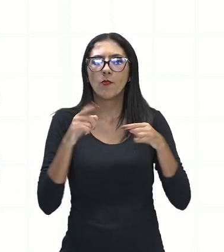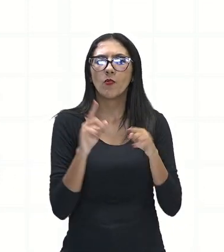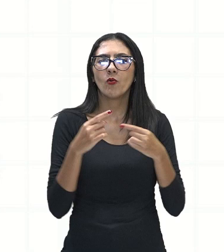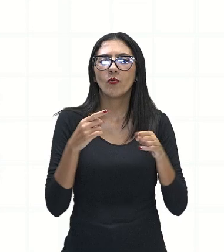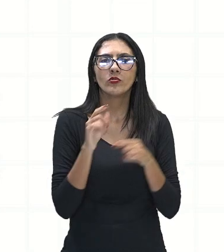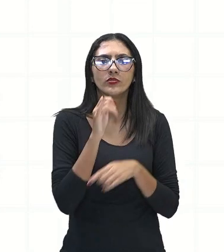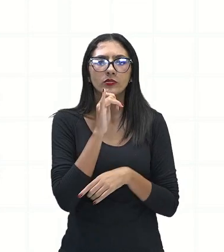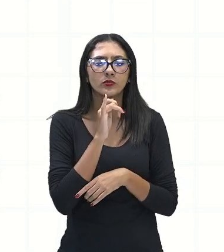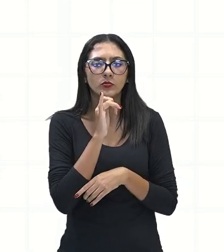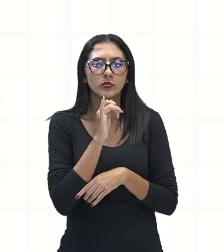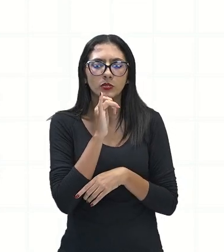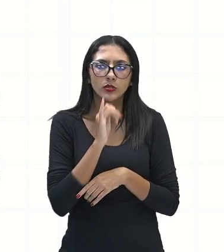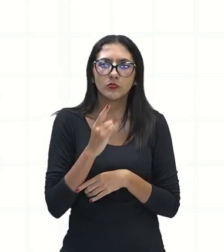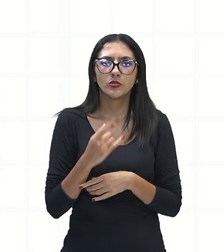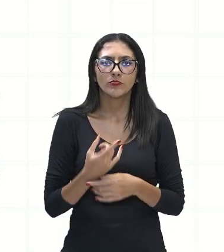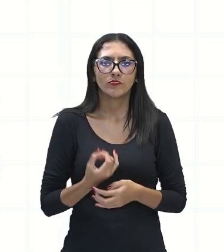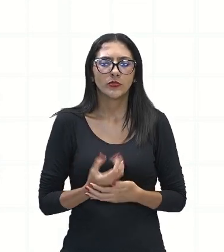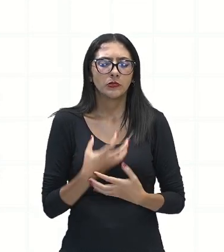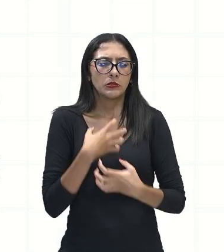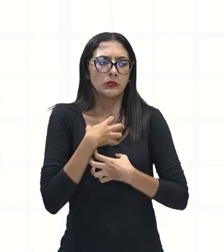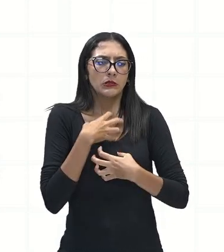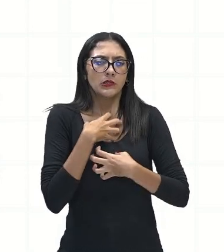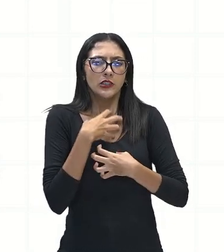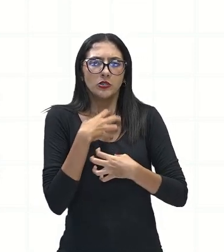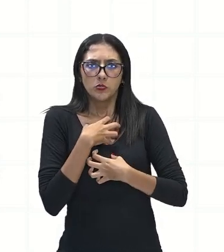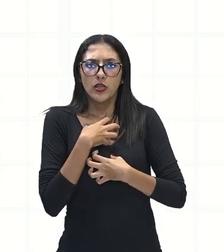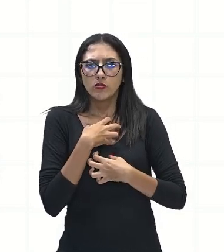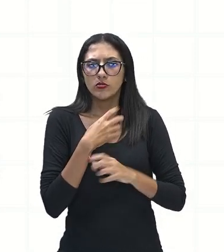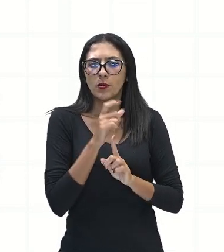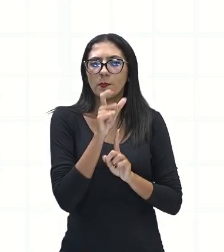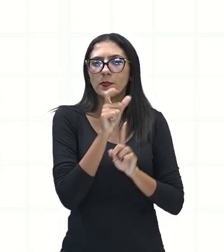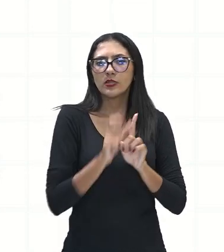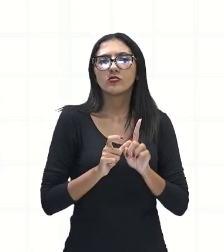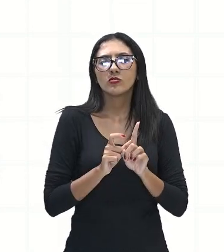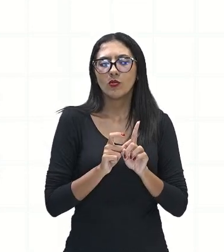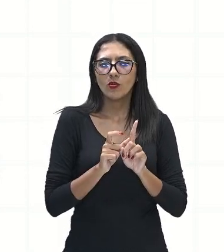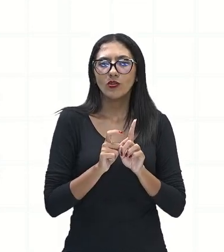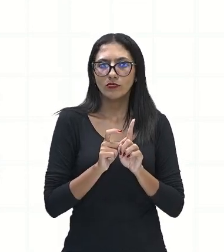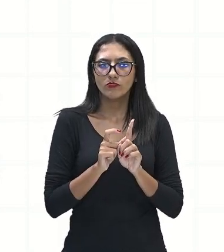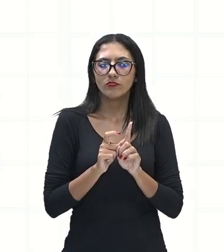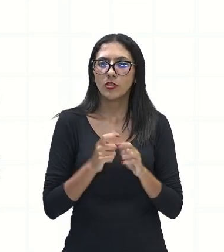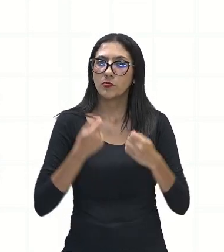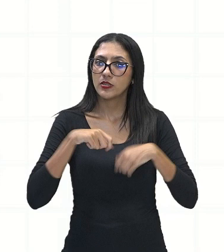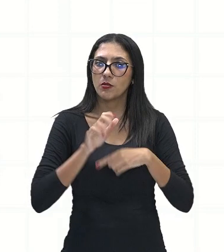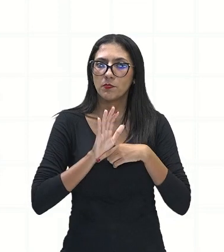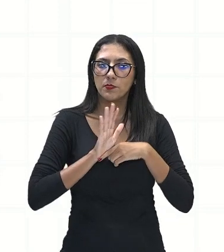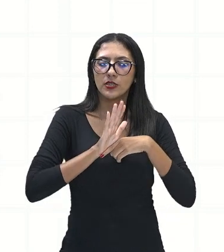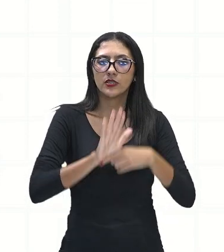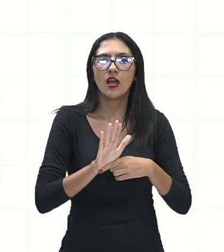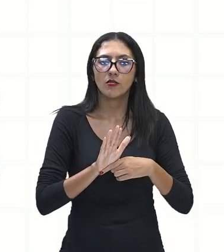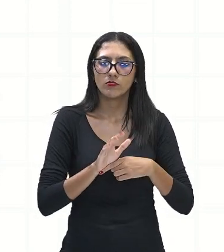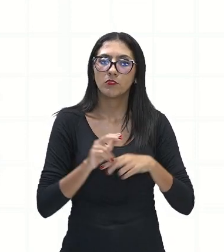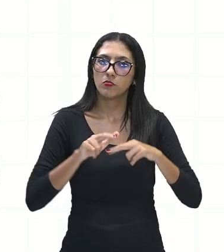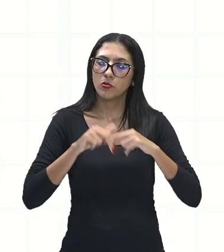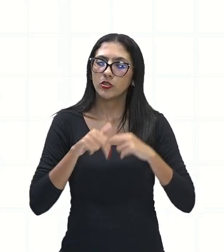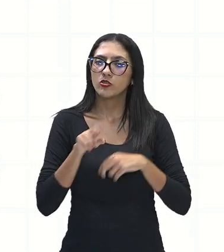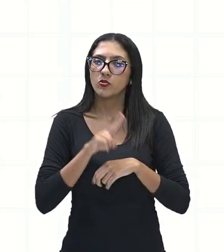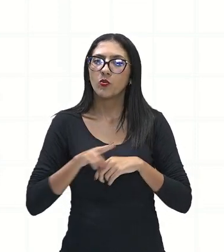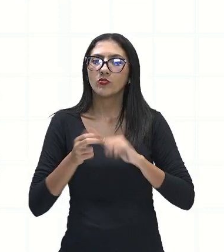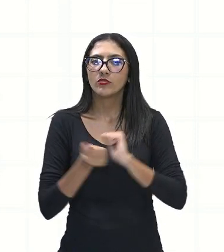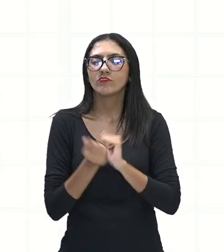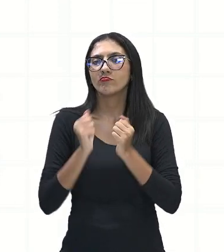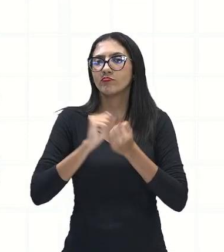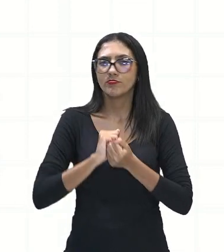quero estar aqui sem seu perfume, porque já sei que te perdi. Então, aqui está falando o quê? De um